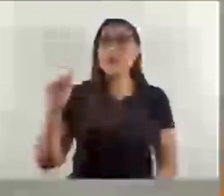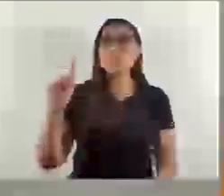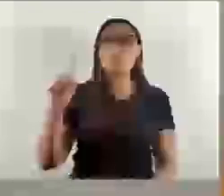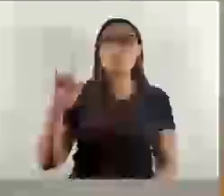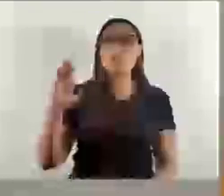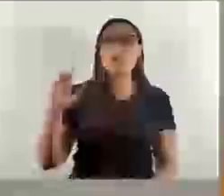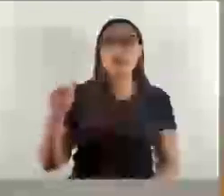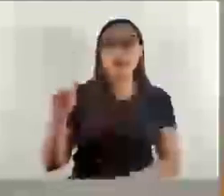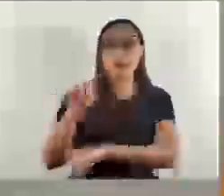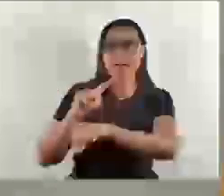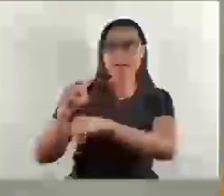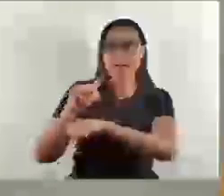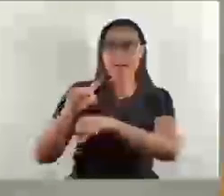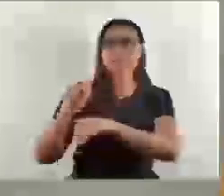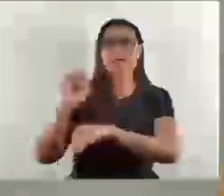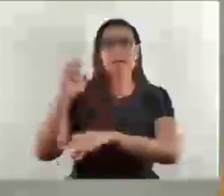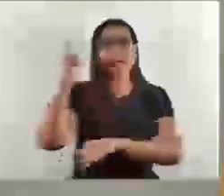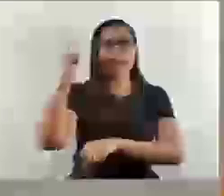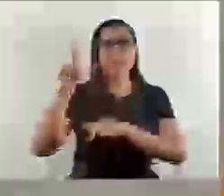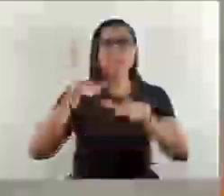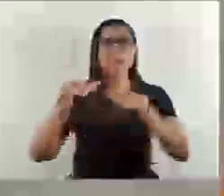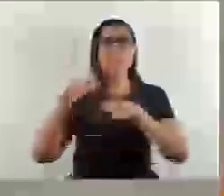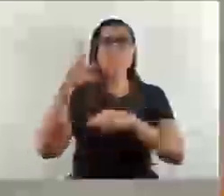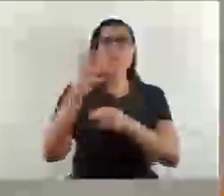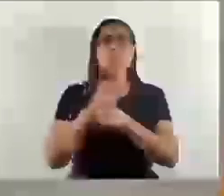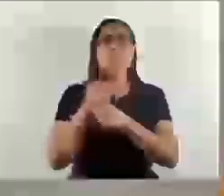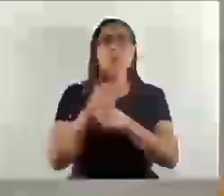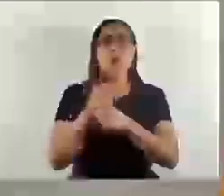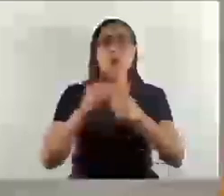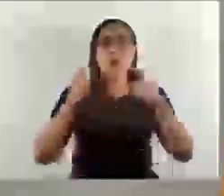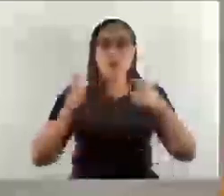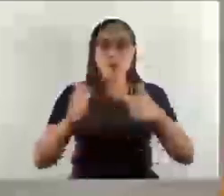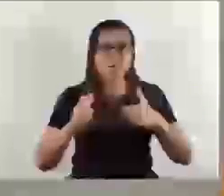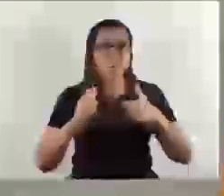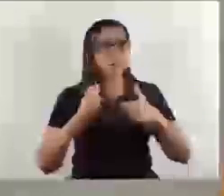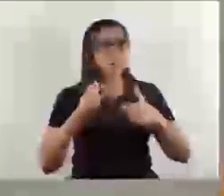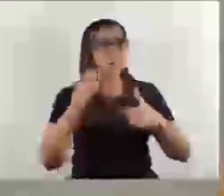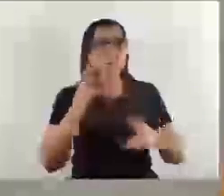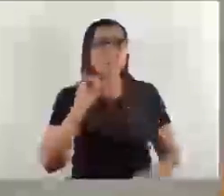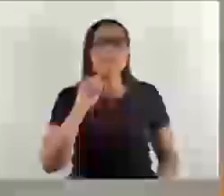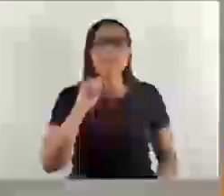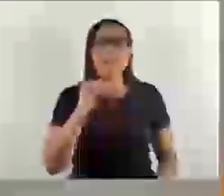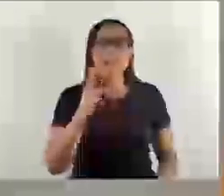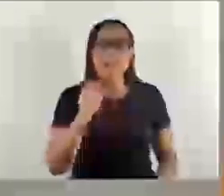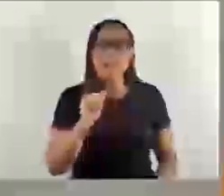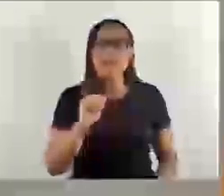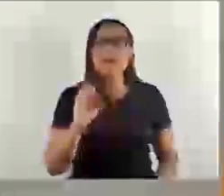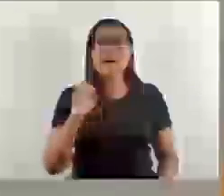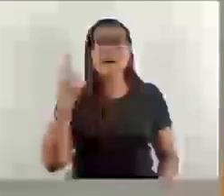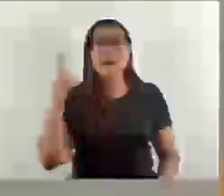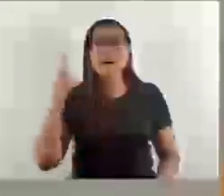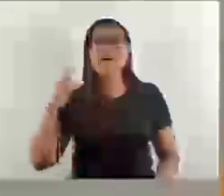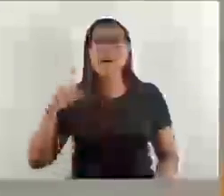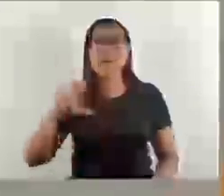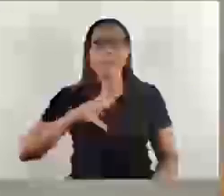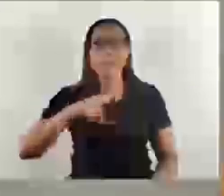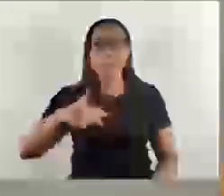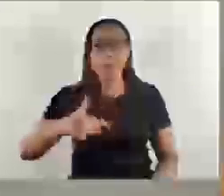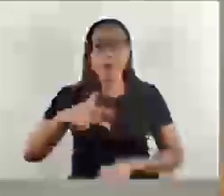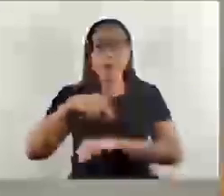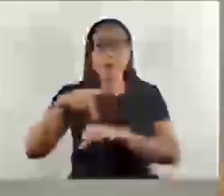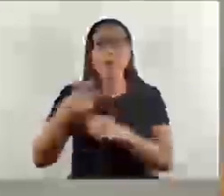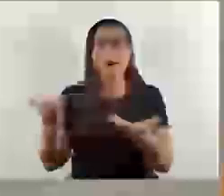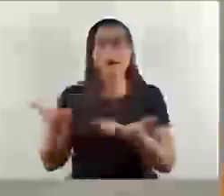trabalhou quatro anos no Figueira, depois trabalhou dois anos em esporte em Viana, de Portugal, e agora está na Bélgica,